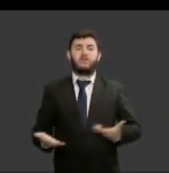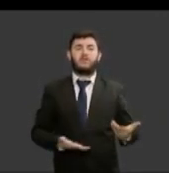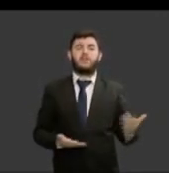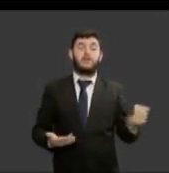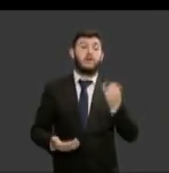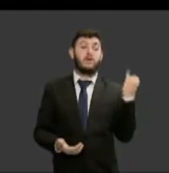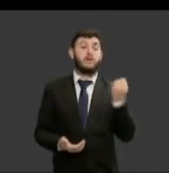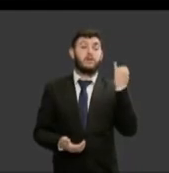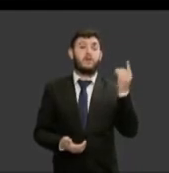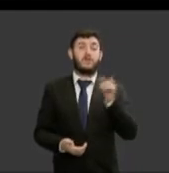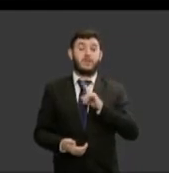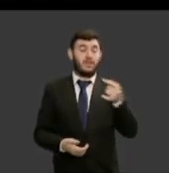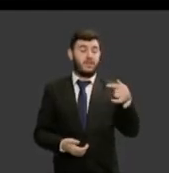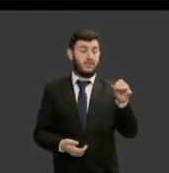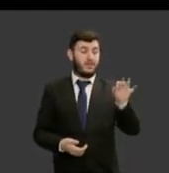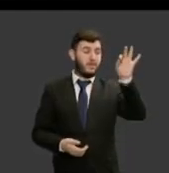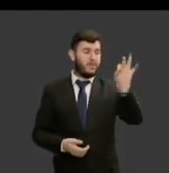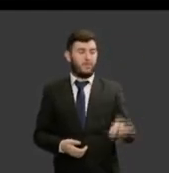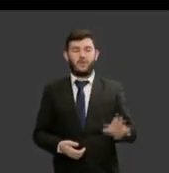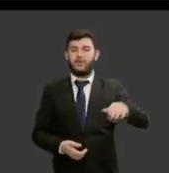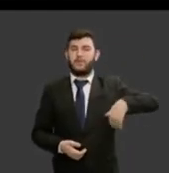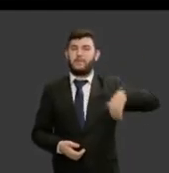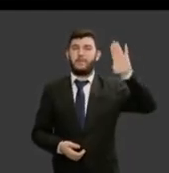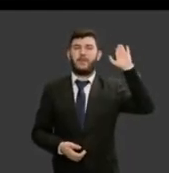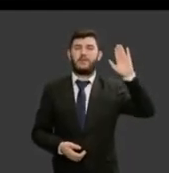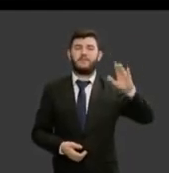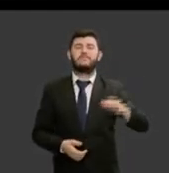são mais de 70%